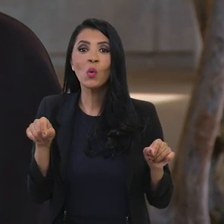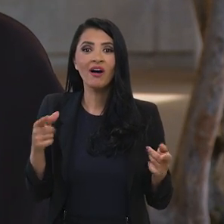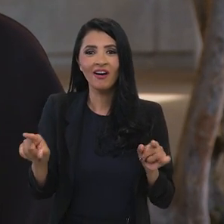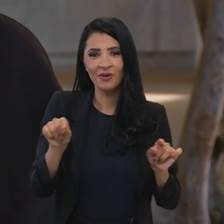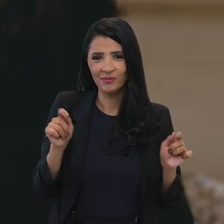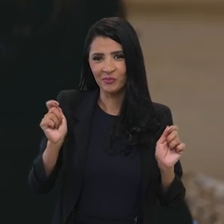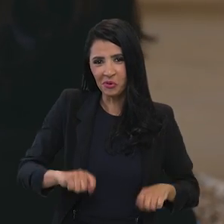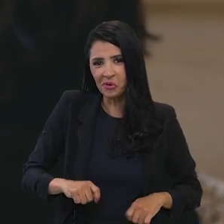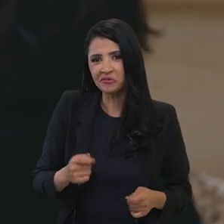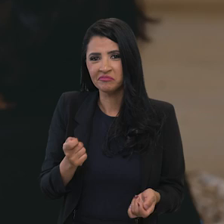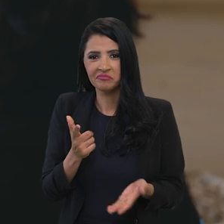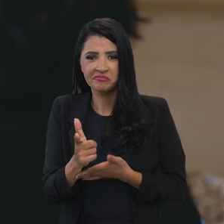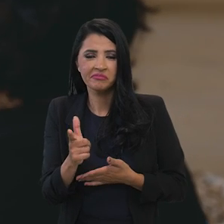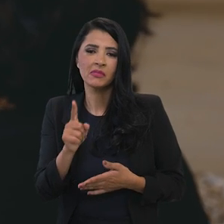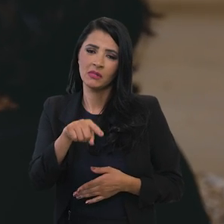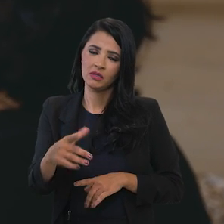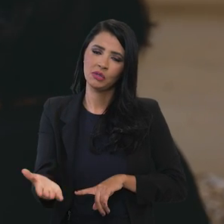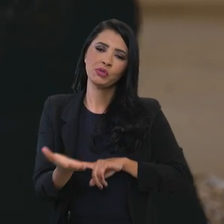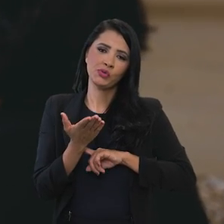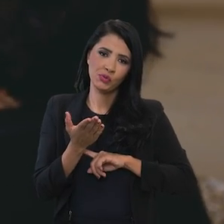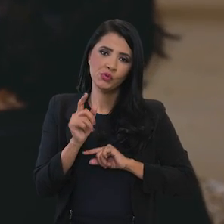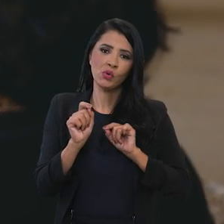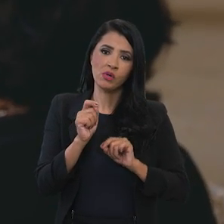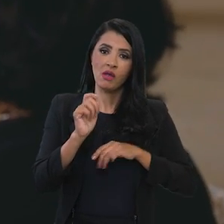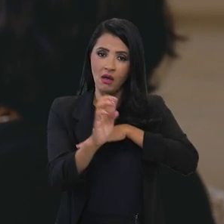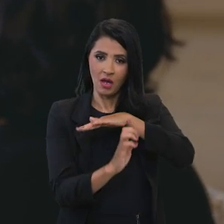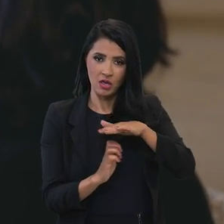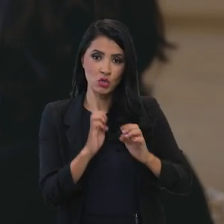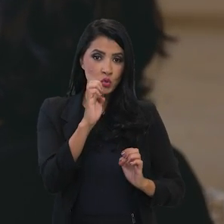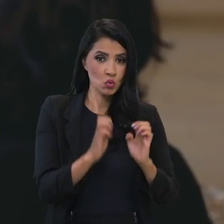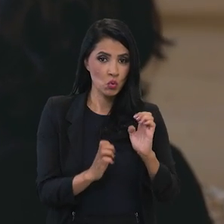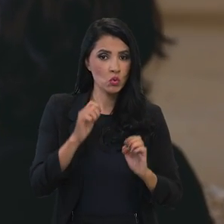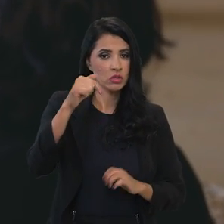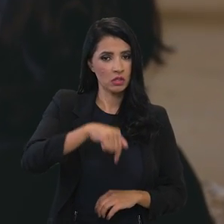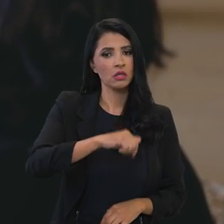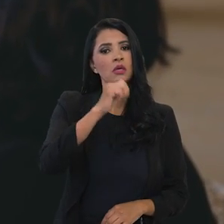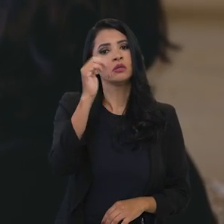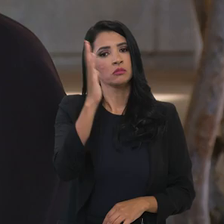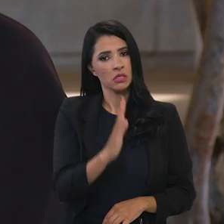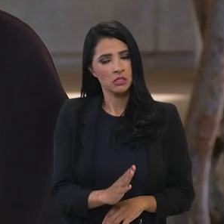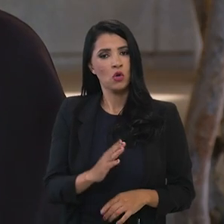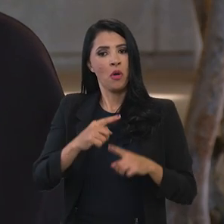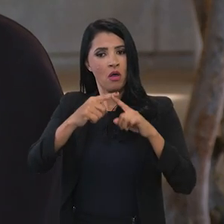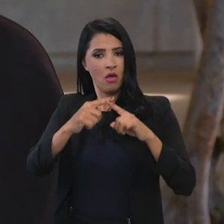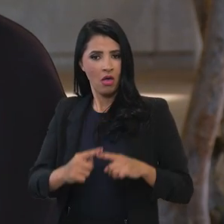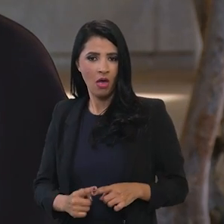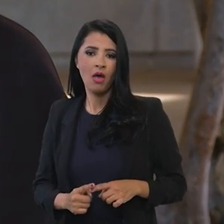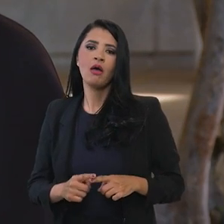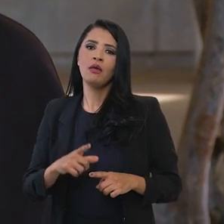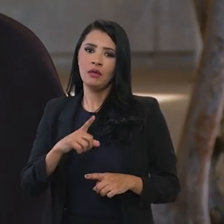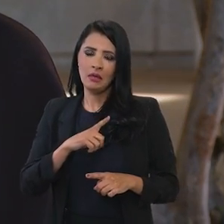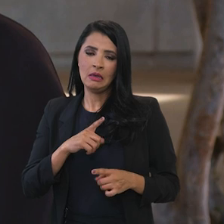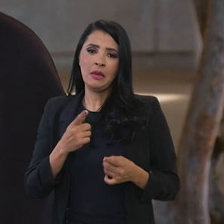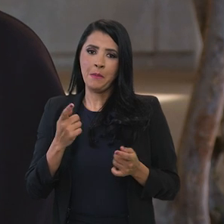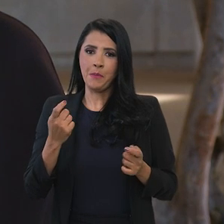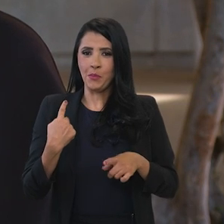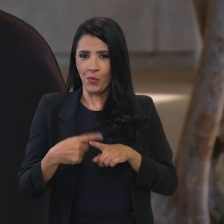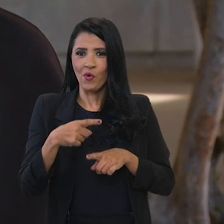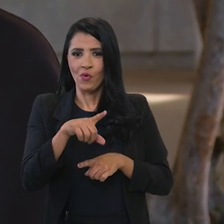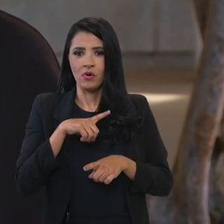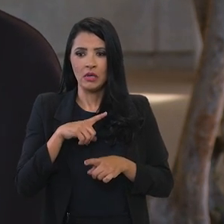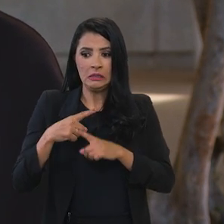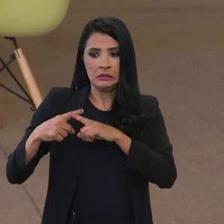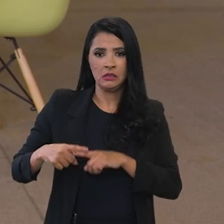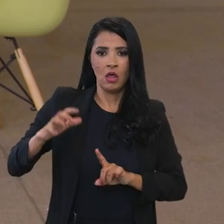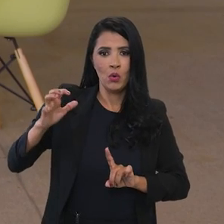ajuda a que a indústria brasileira seja mais competitiva porque a concorrência inevitavelmente gera uma pressão sobre a indústria